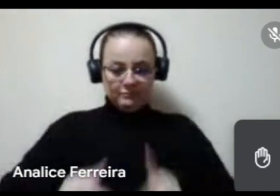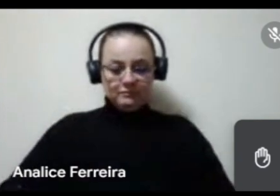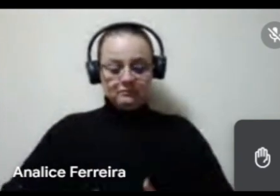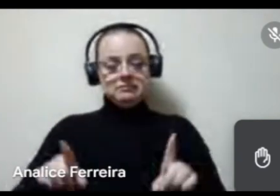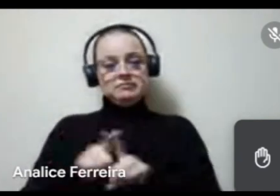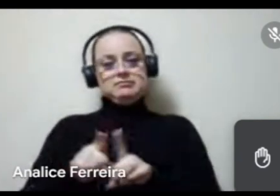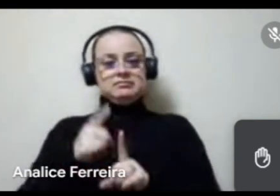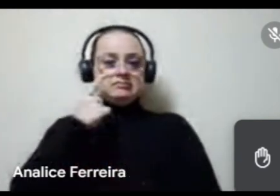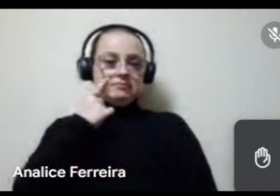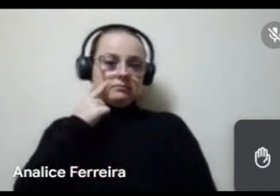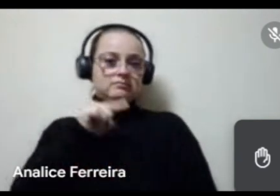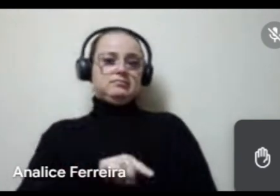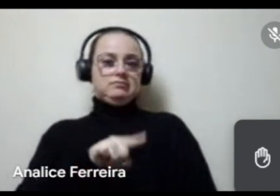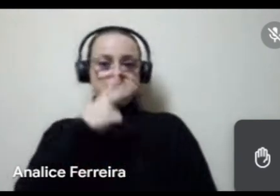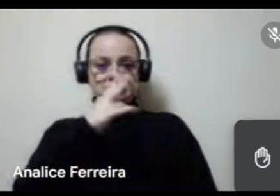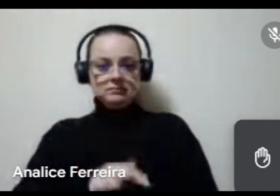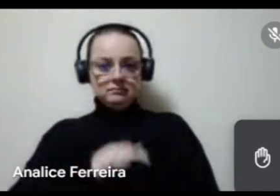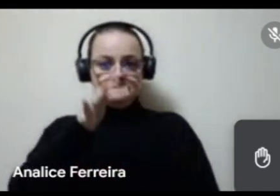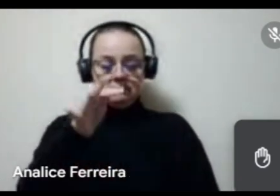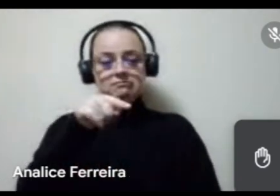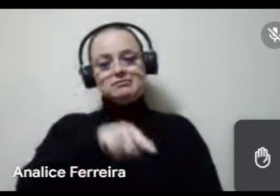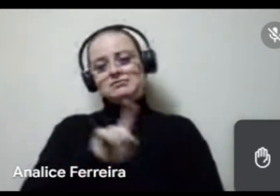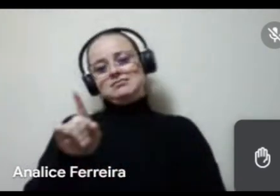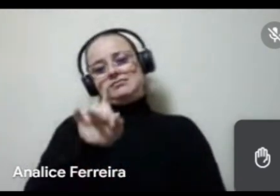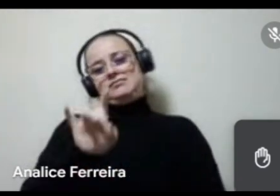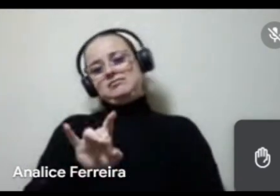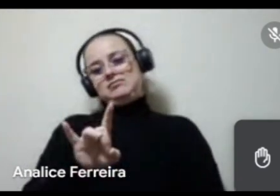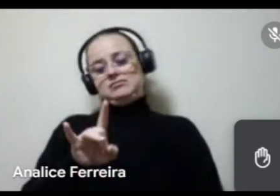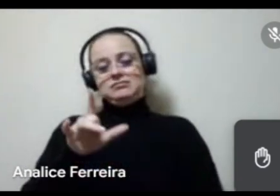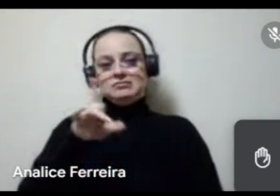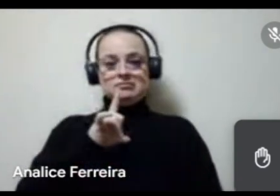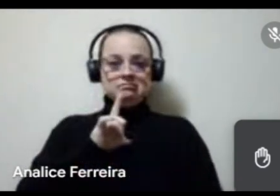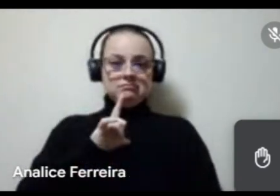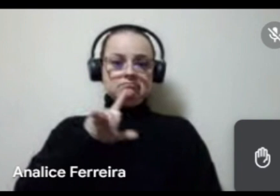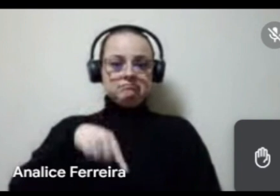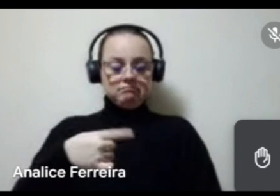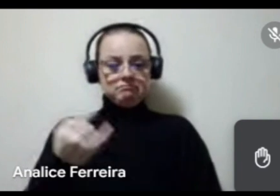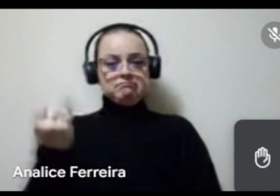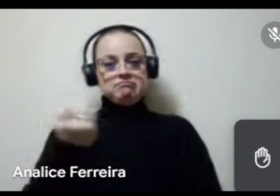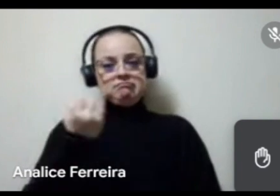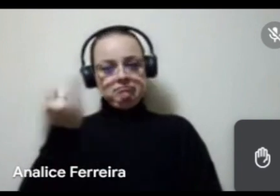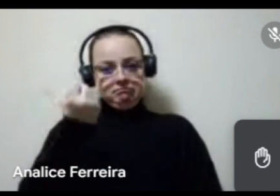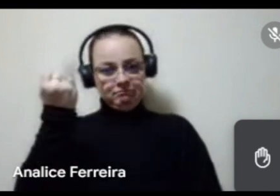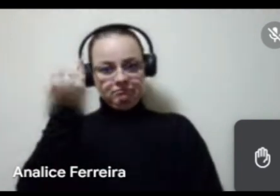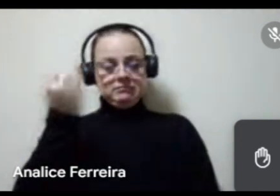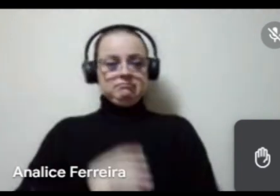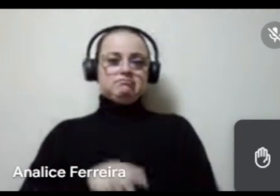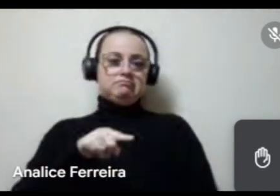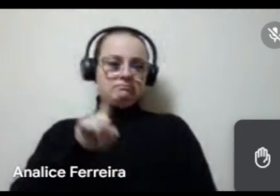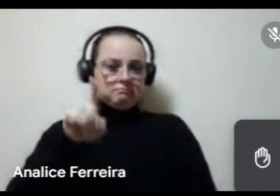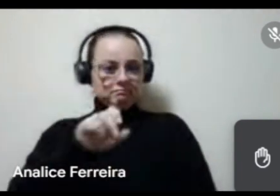definir isso a posteriori. Isso aqui não é só para constar, não, isso aqui vai ser levado em consideração, né? Isso aqui vai ser